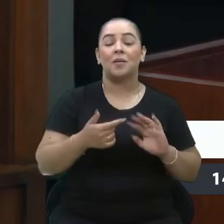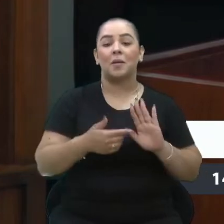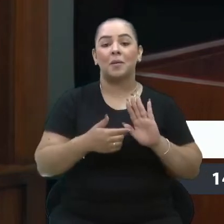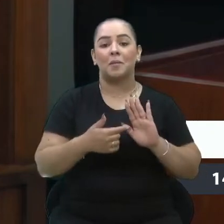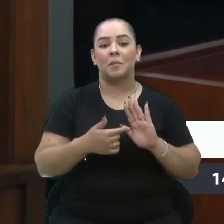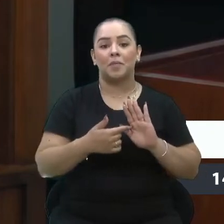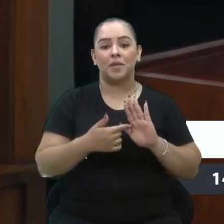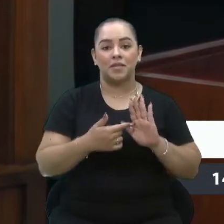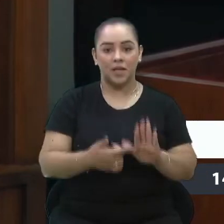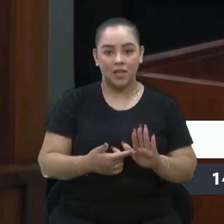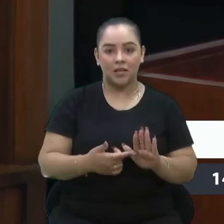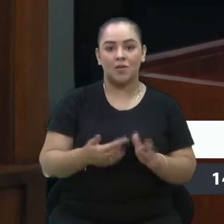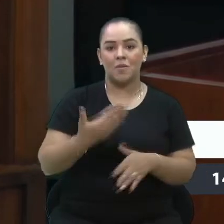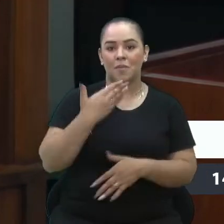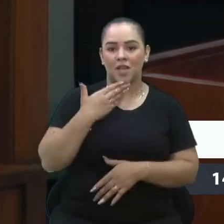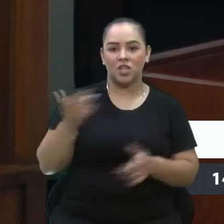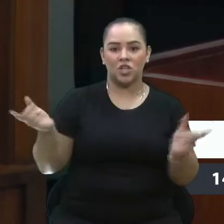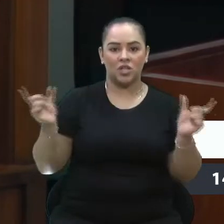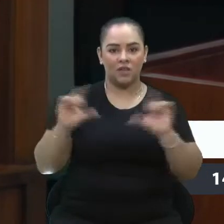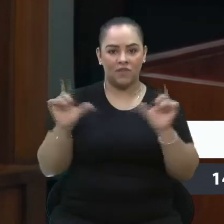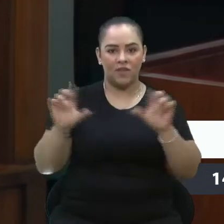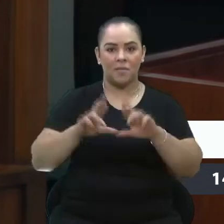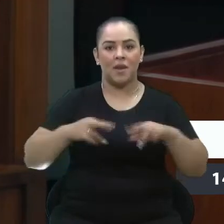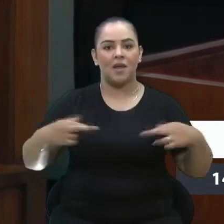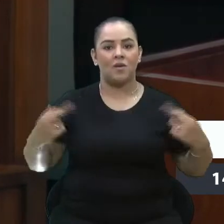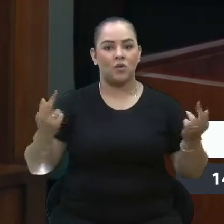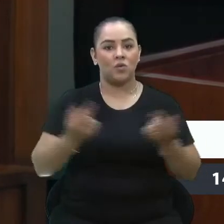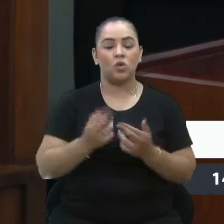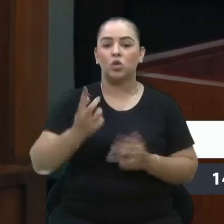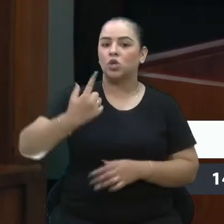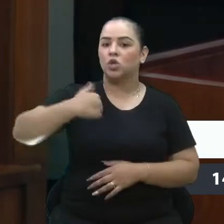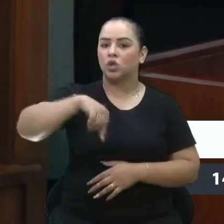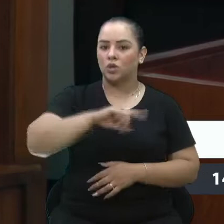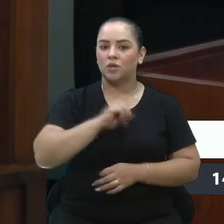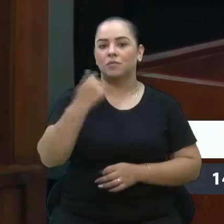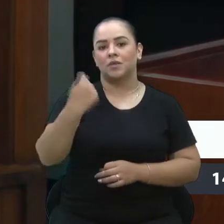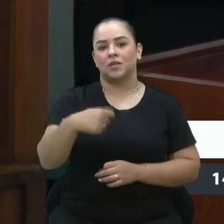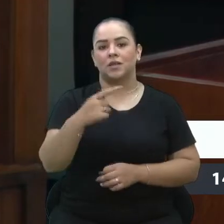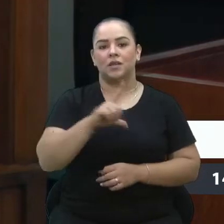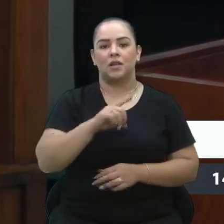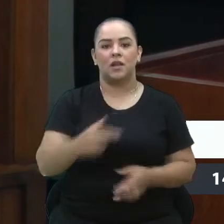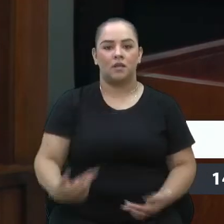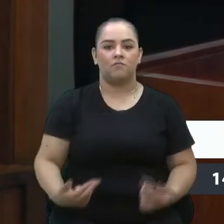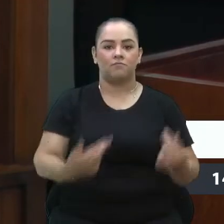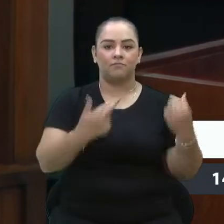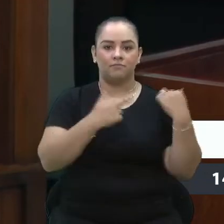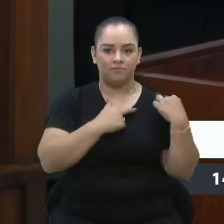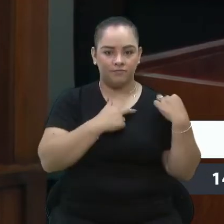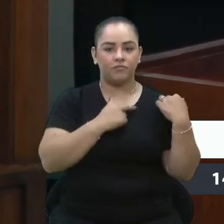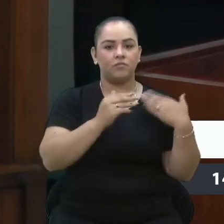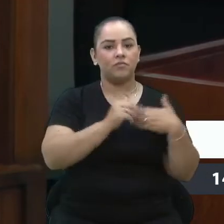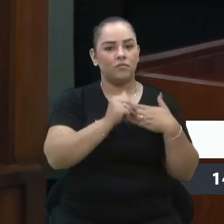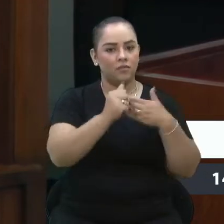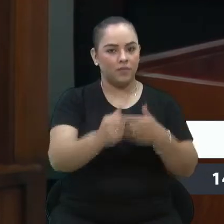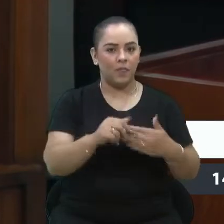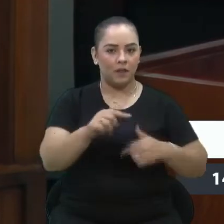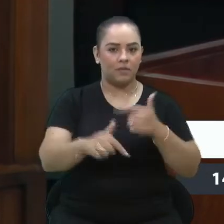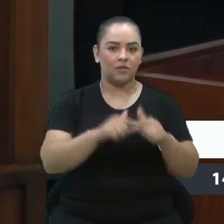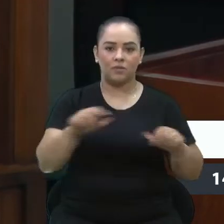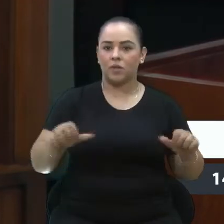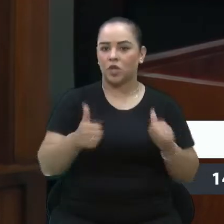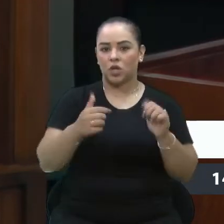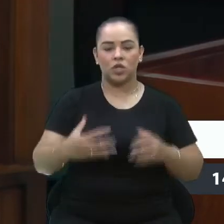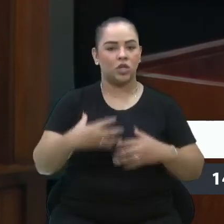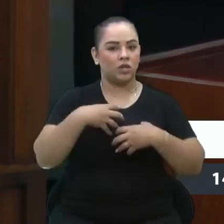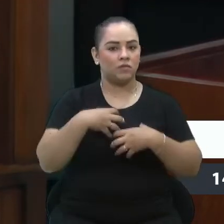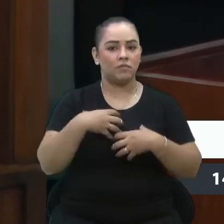a TV para as sessões, para as audiências. A gente precisa ter a responsabilidade de conduzir o trabalho da melhor forma. Então,